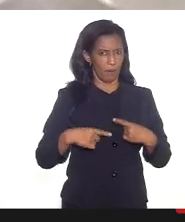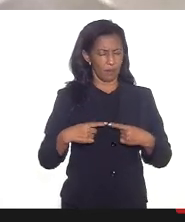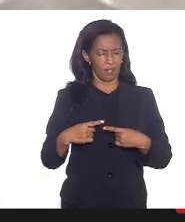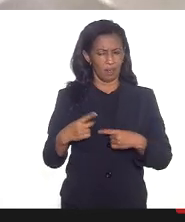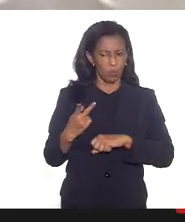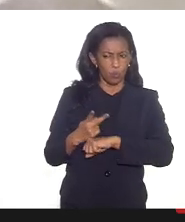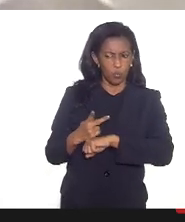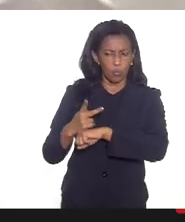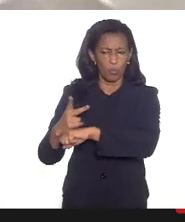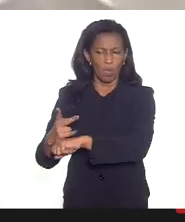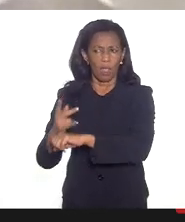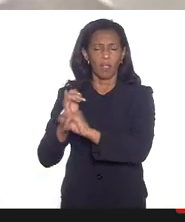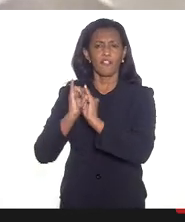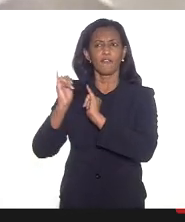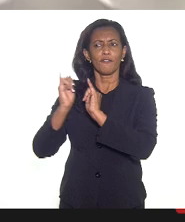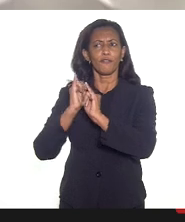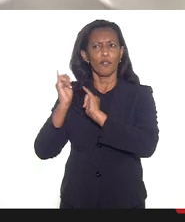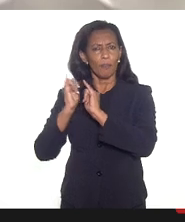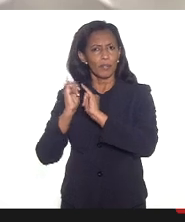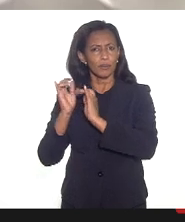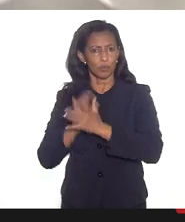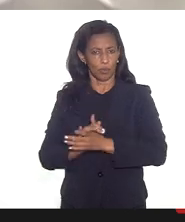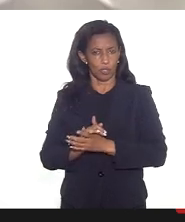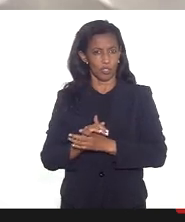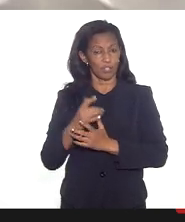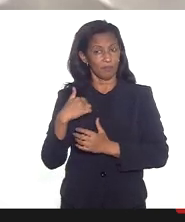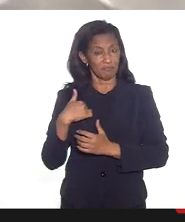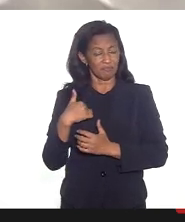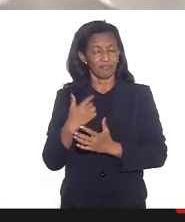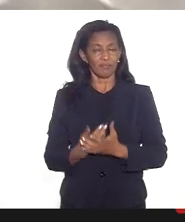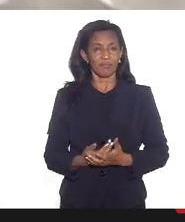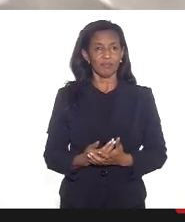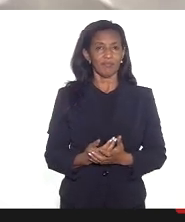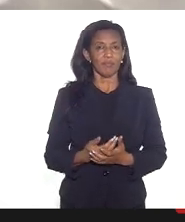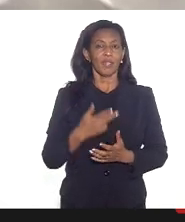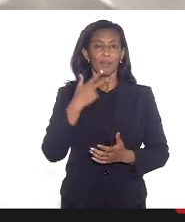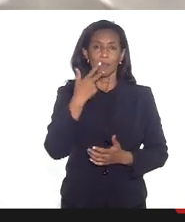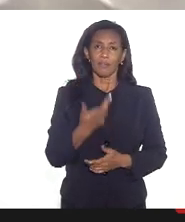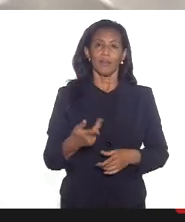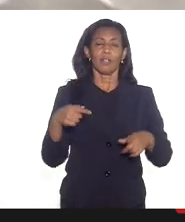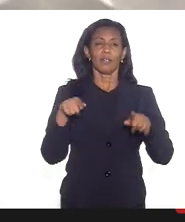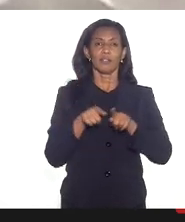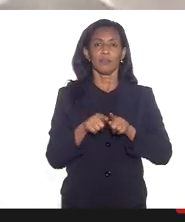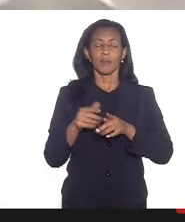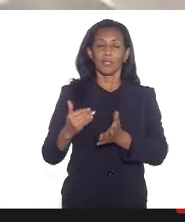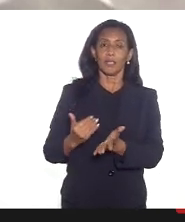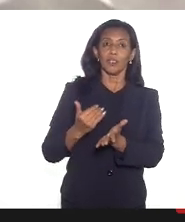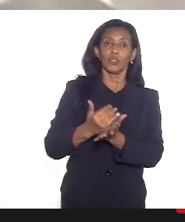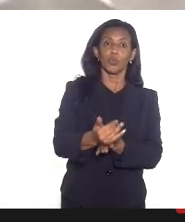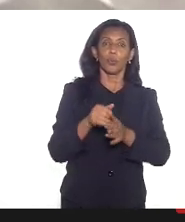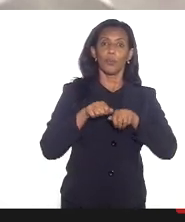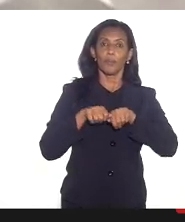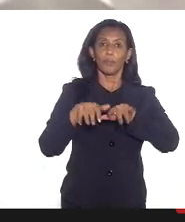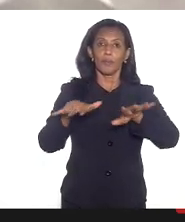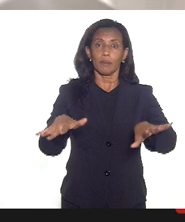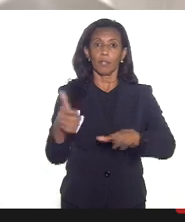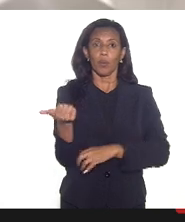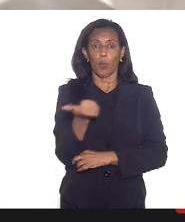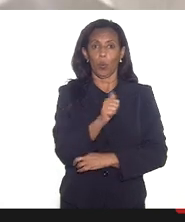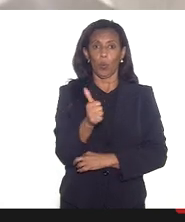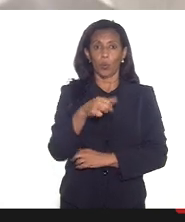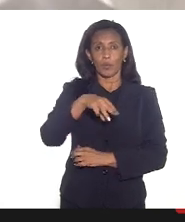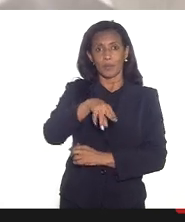eu fui buscar alguns dados eu queria me permitir e para dizer o seguinte que desde o começo da pandemia 11